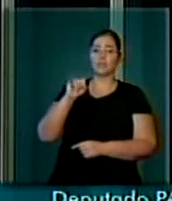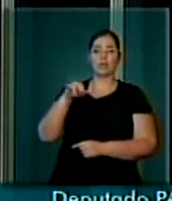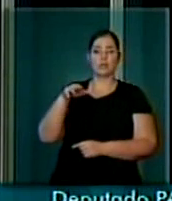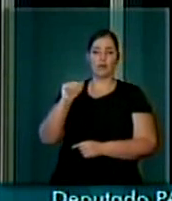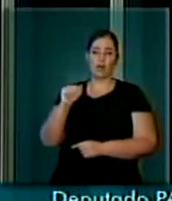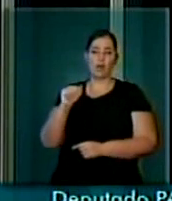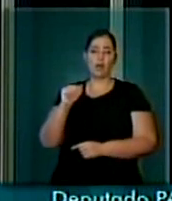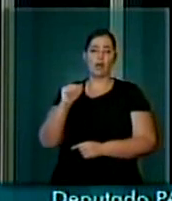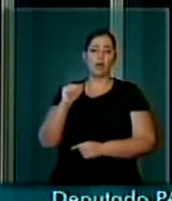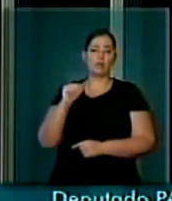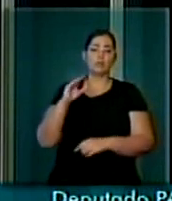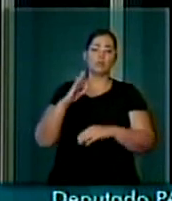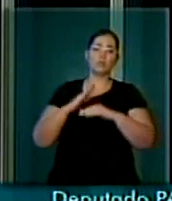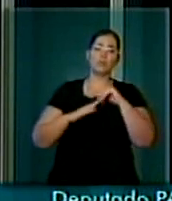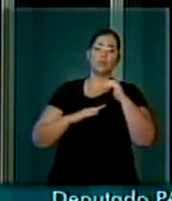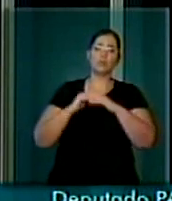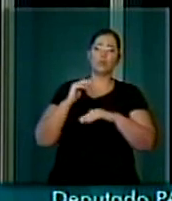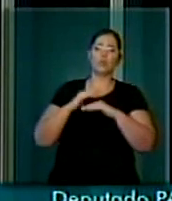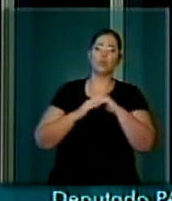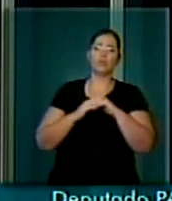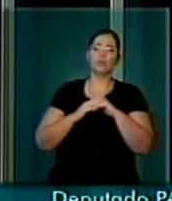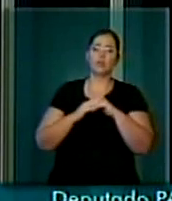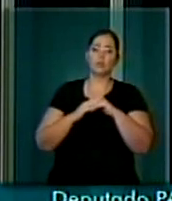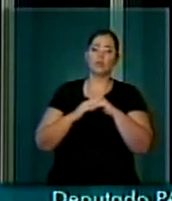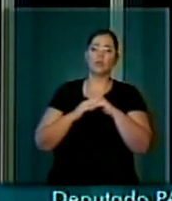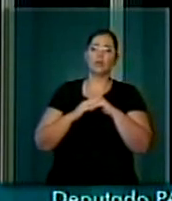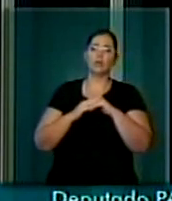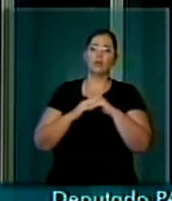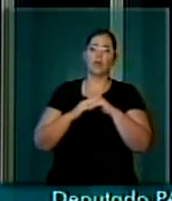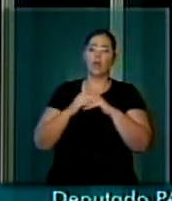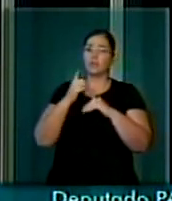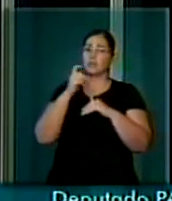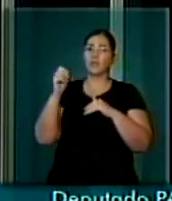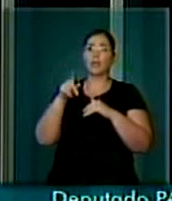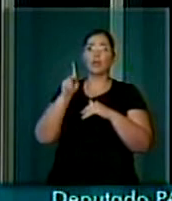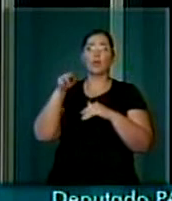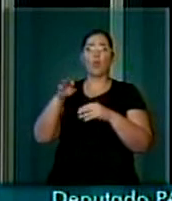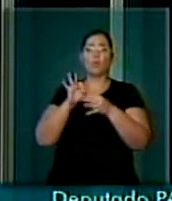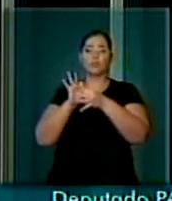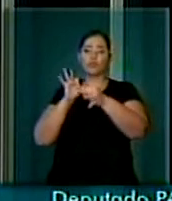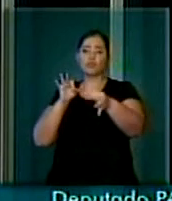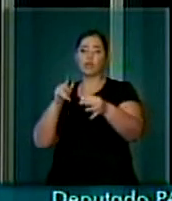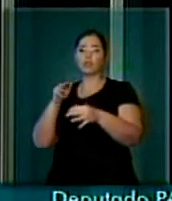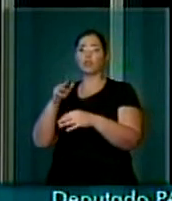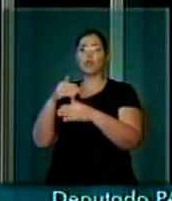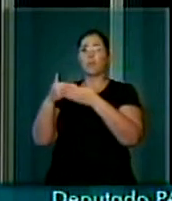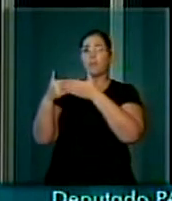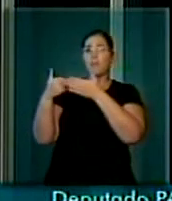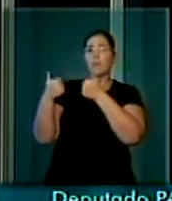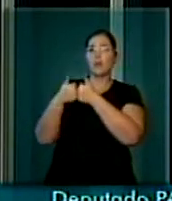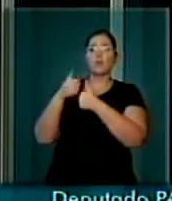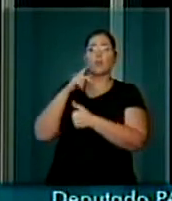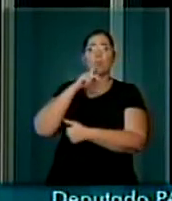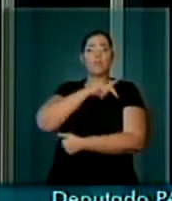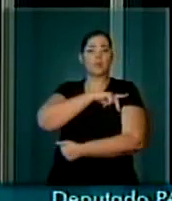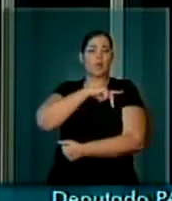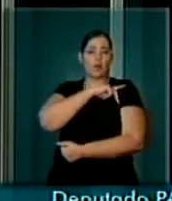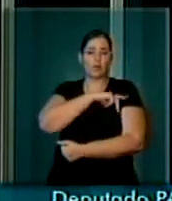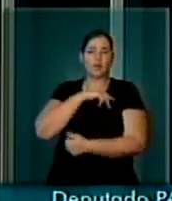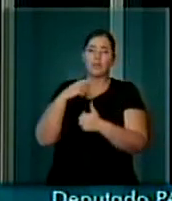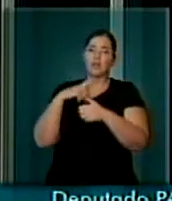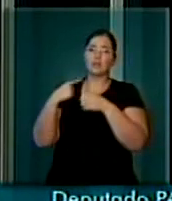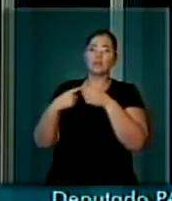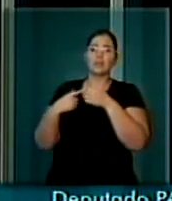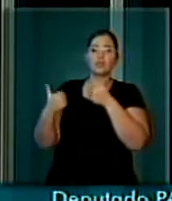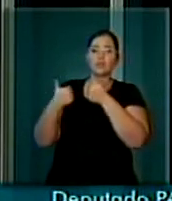a cerca de menos de 100 quilômetros da fronteira, com o Piauí, da cidade vizinha,